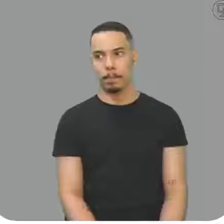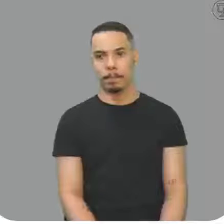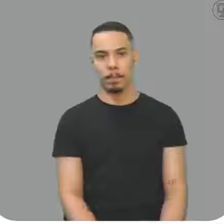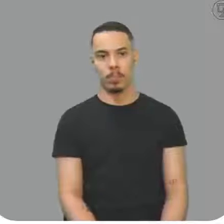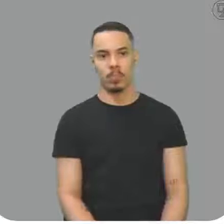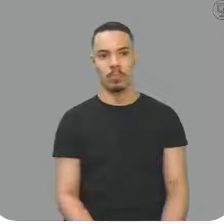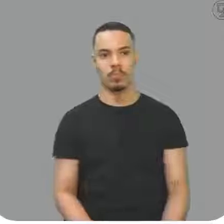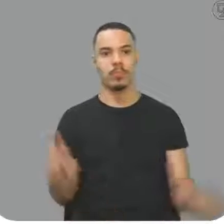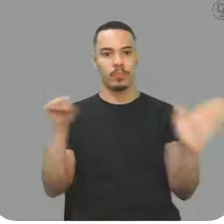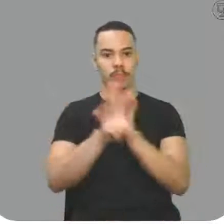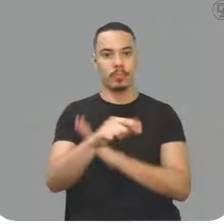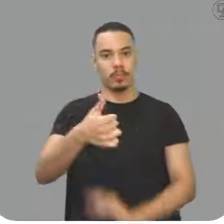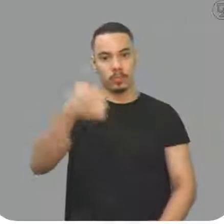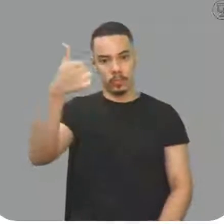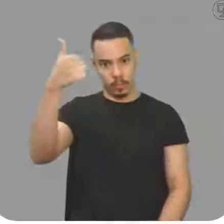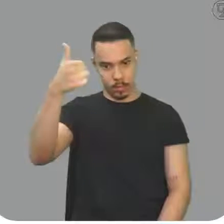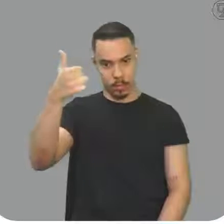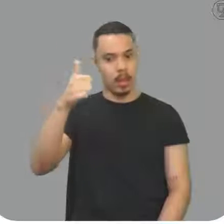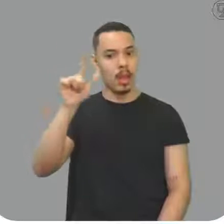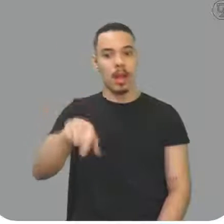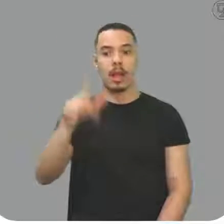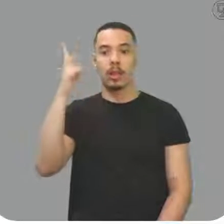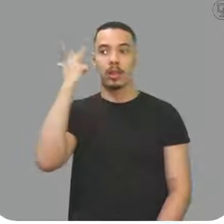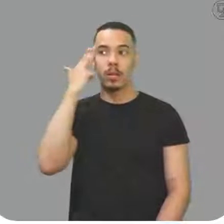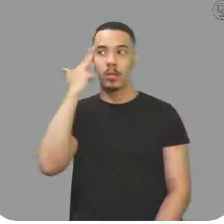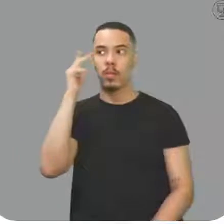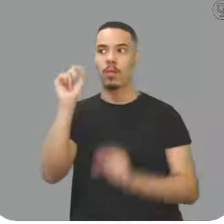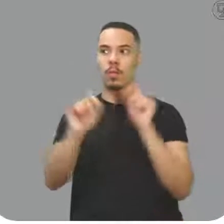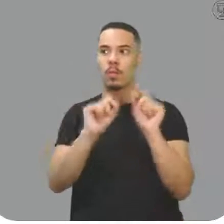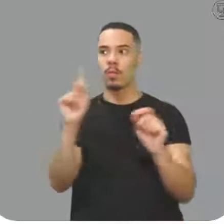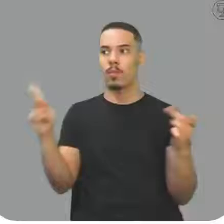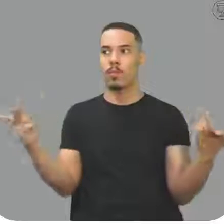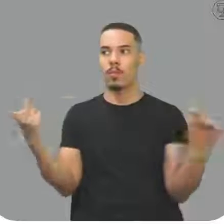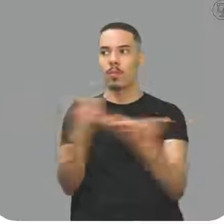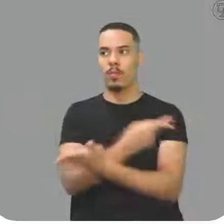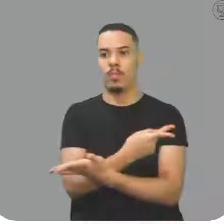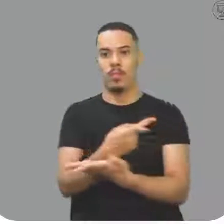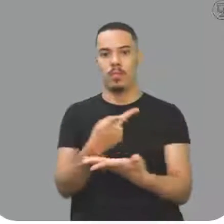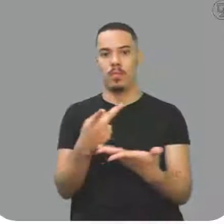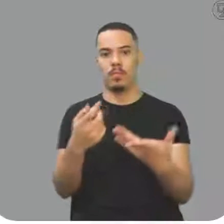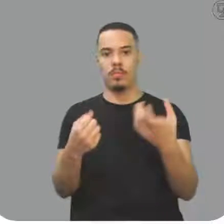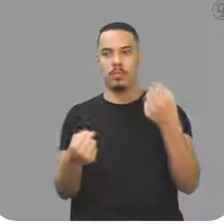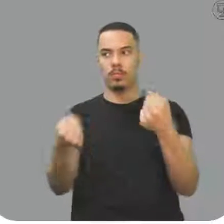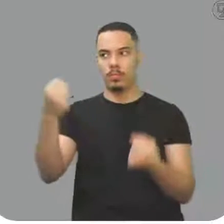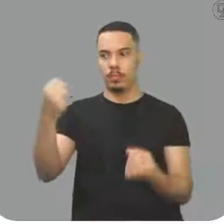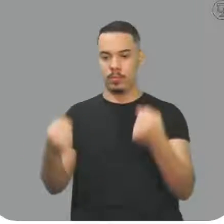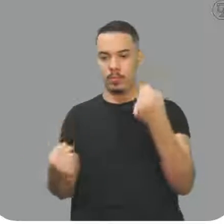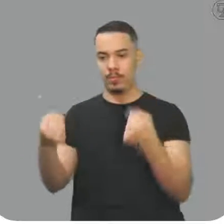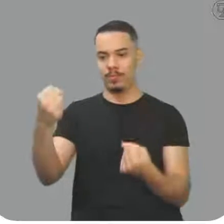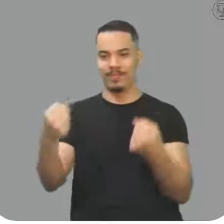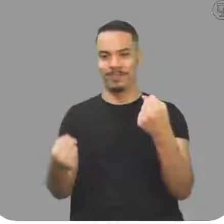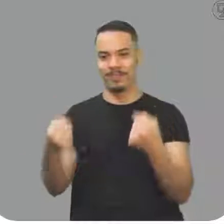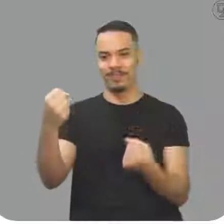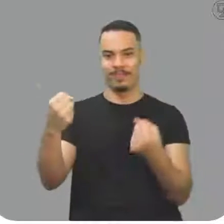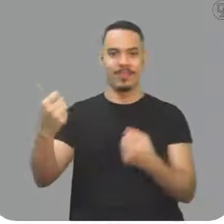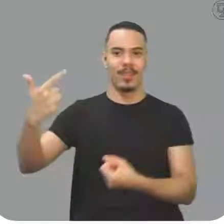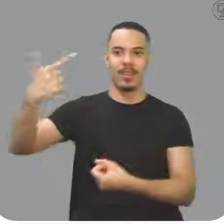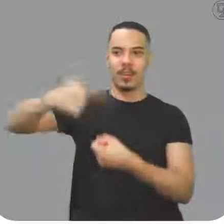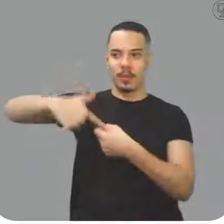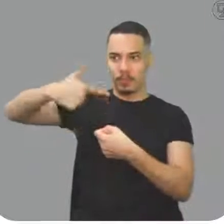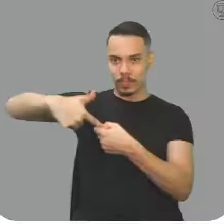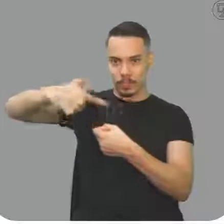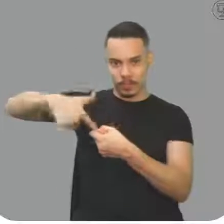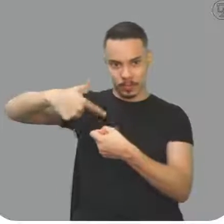Questão número 1, olha, é coisa comum, né? Bomba de combustível. Um motorista amastece o